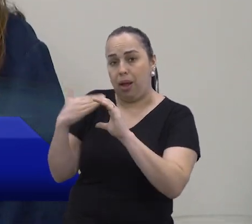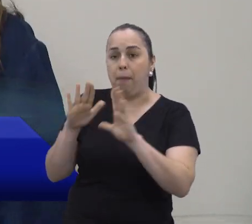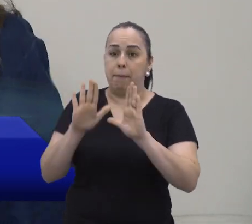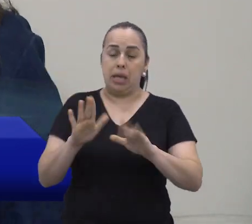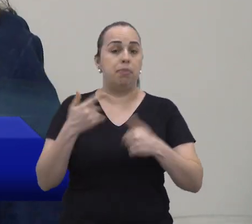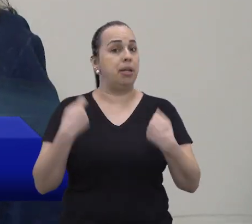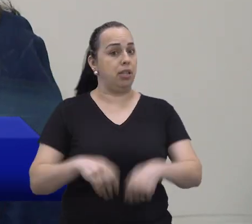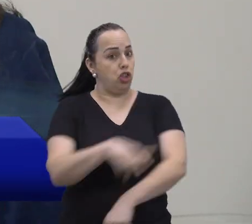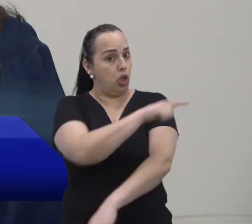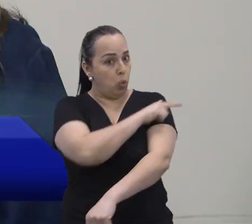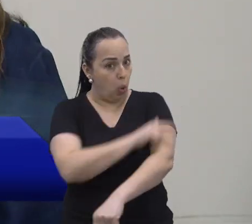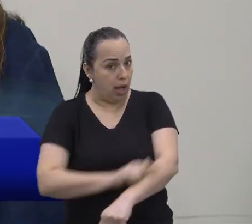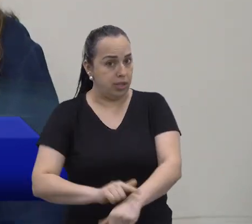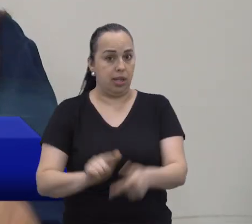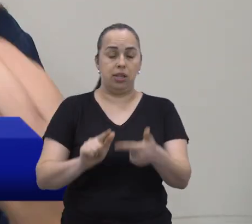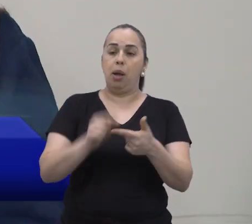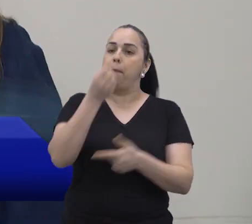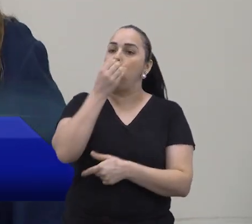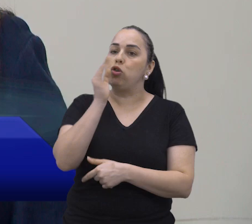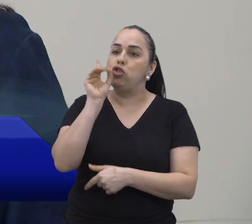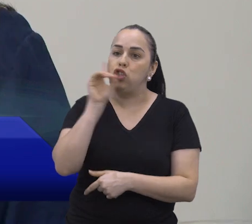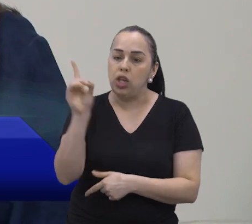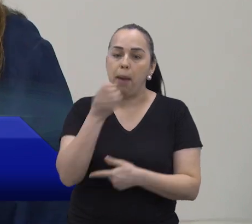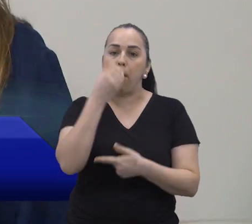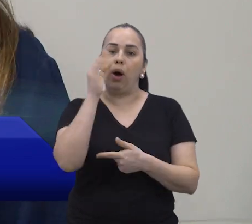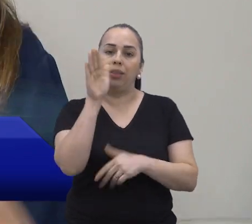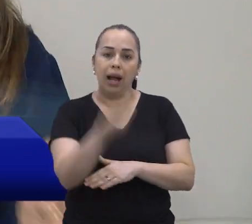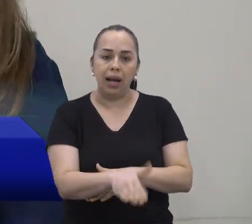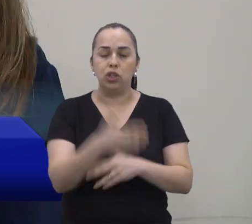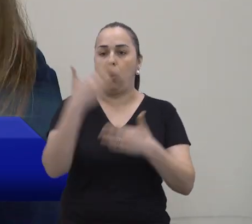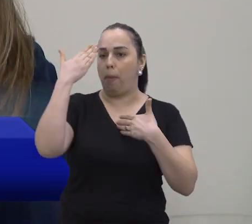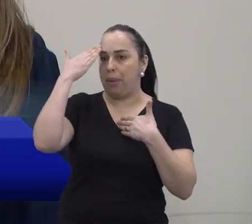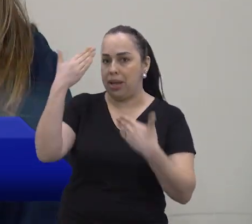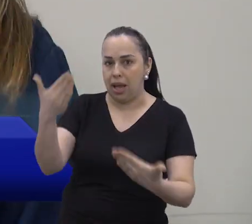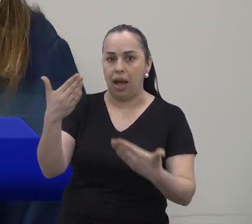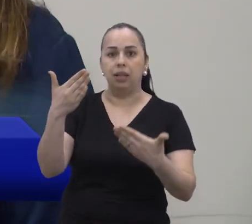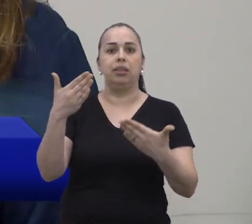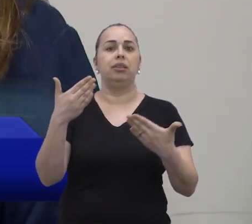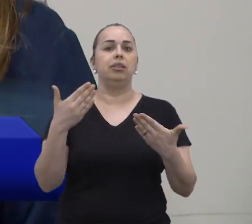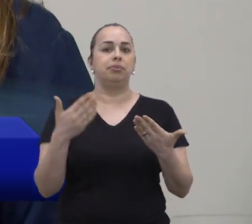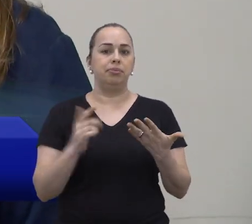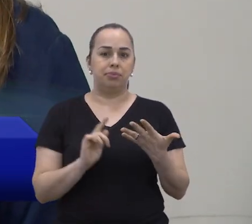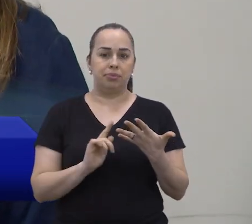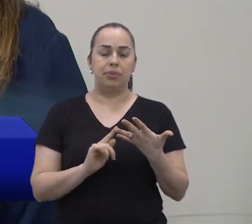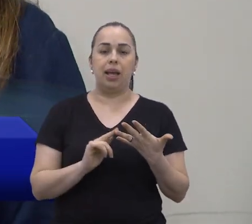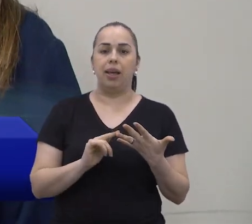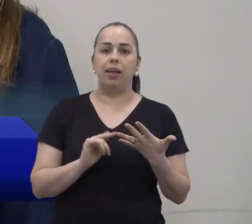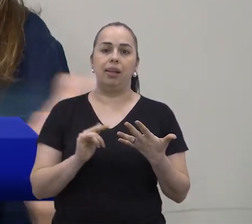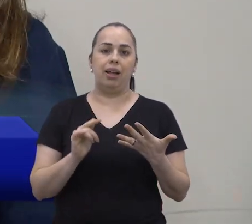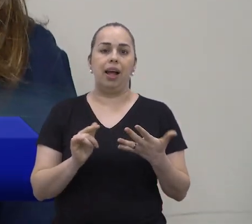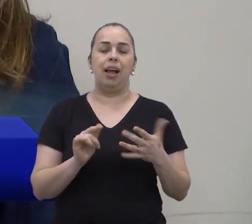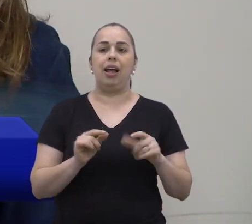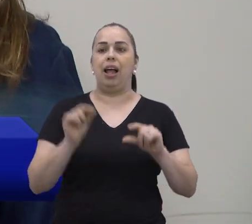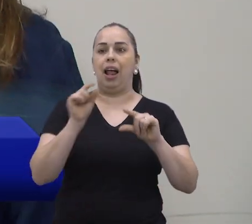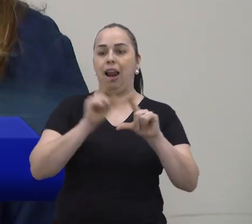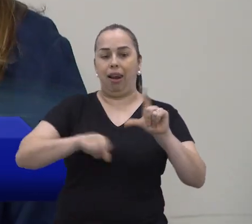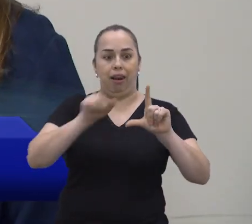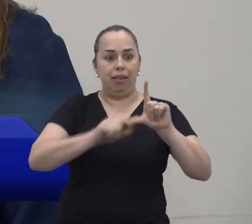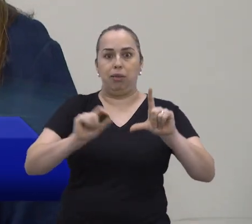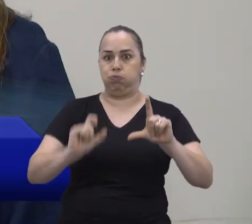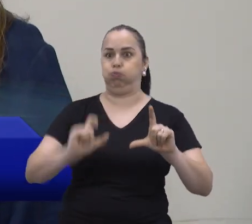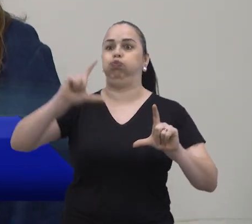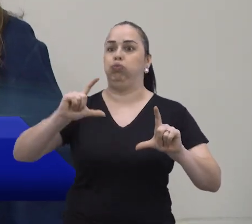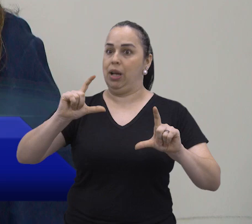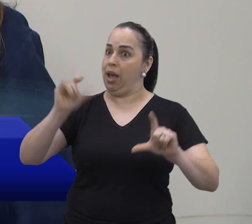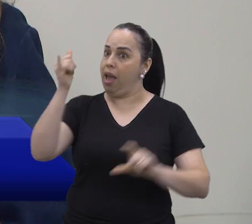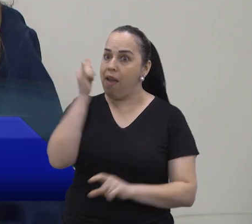sempre utilizando da boa educação, do bom dia, boa tarde, do obrigado, uma pontuação, né, evitar as letras